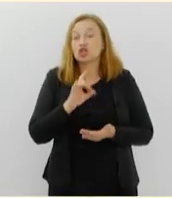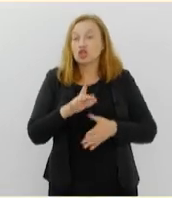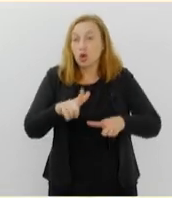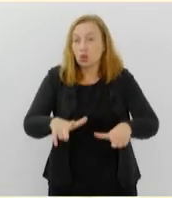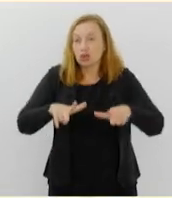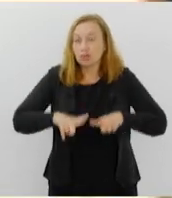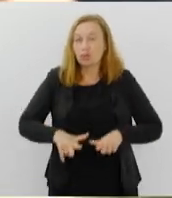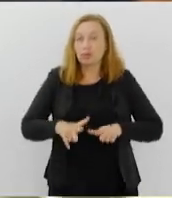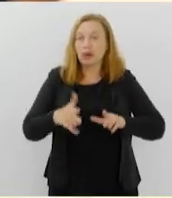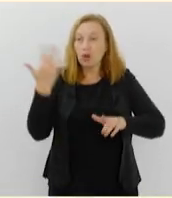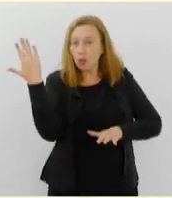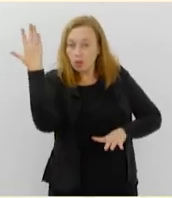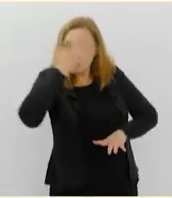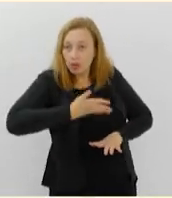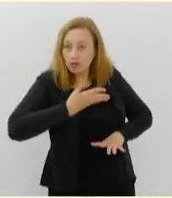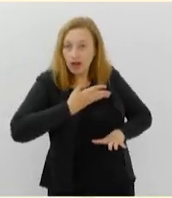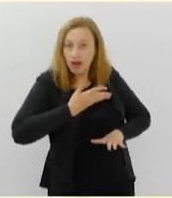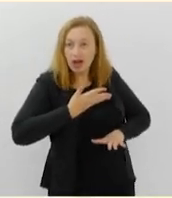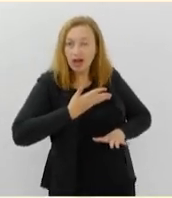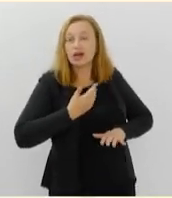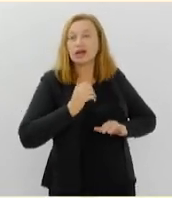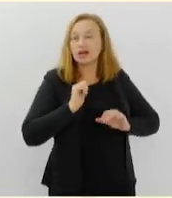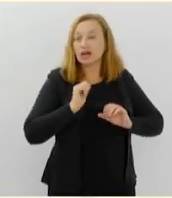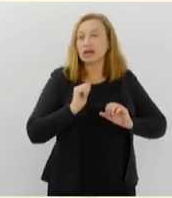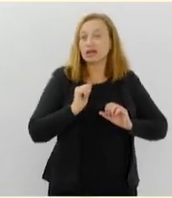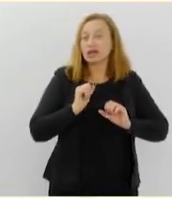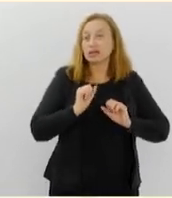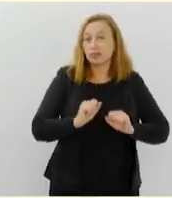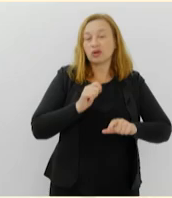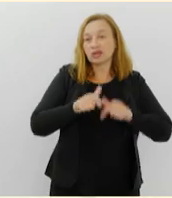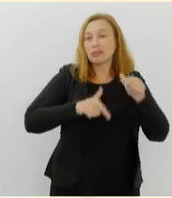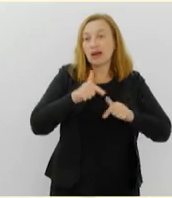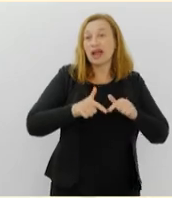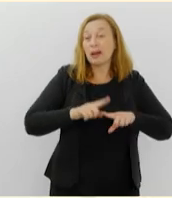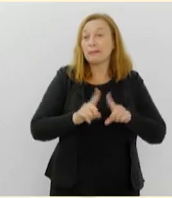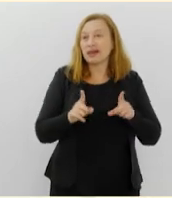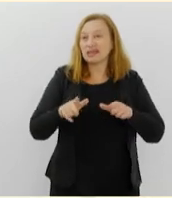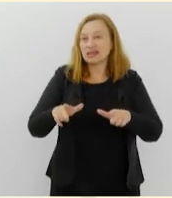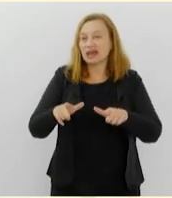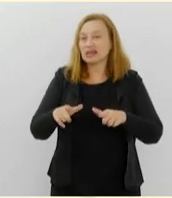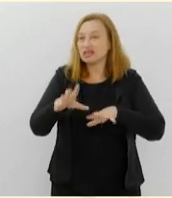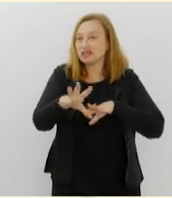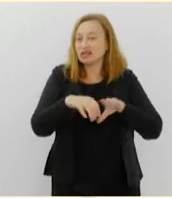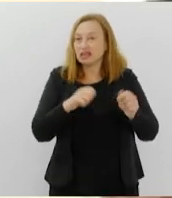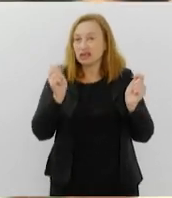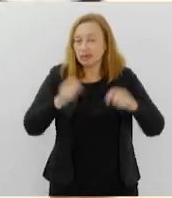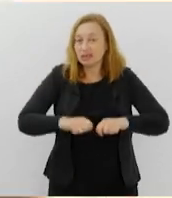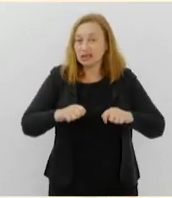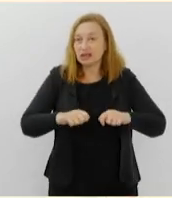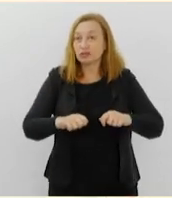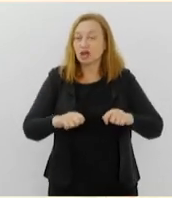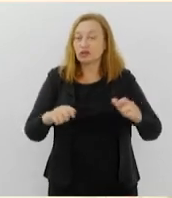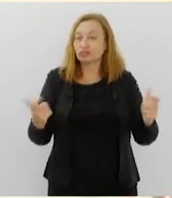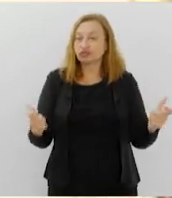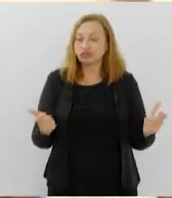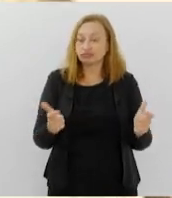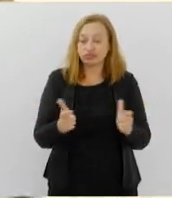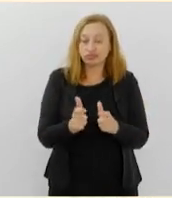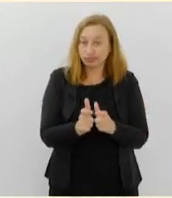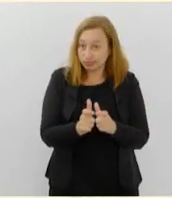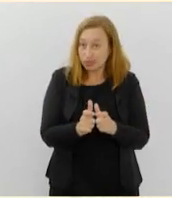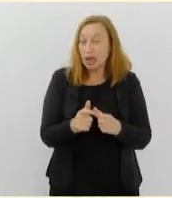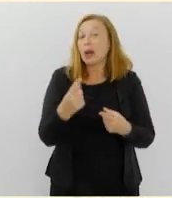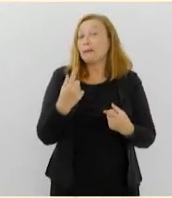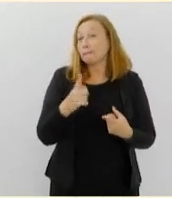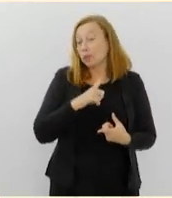para comprovar uma habilitação e essa capacitação, ela está cada vez mais se esvaindo, porque a